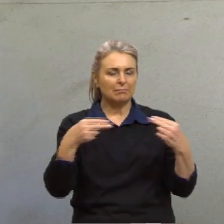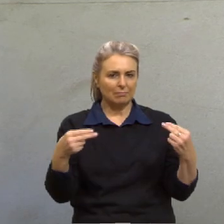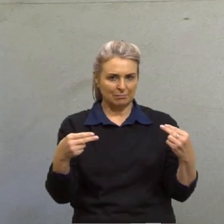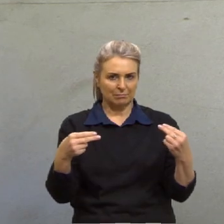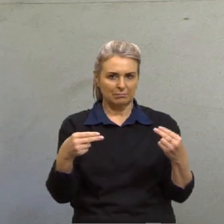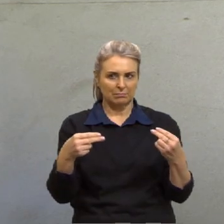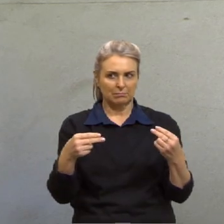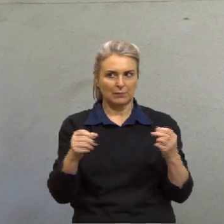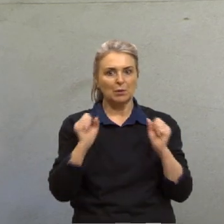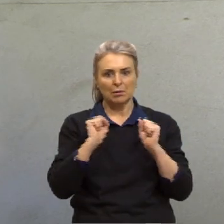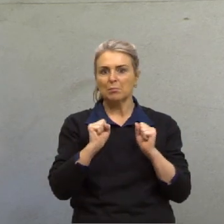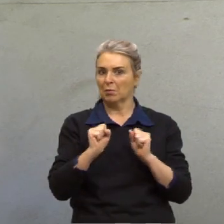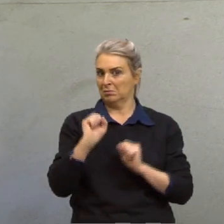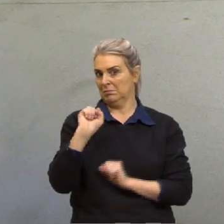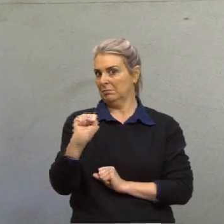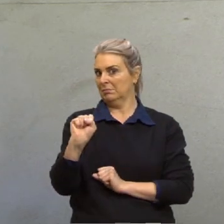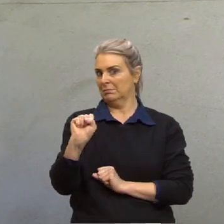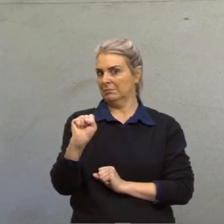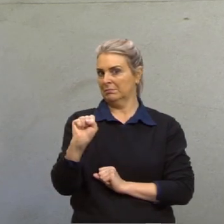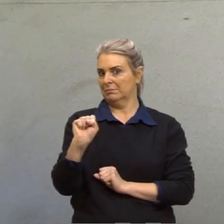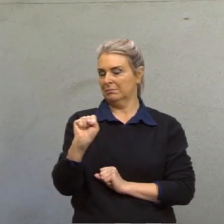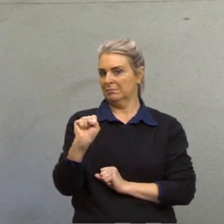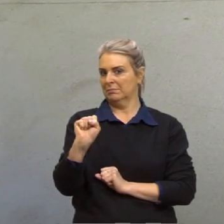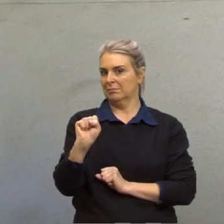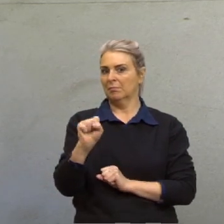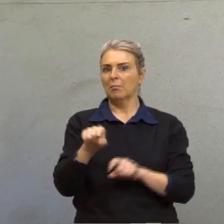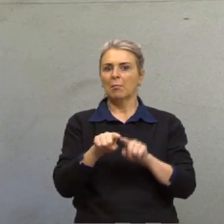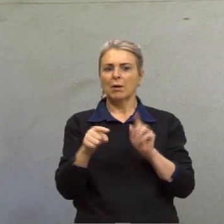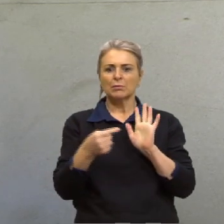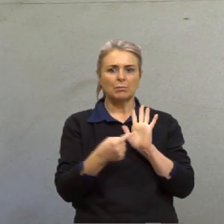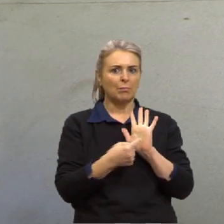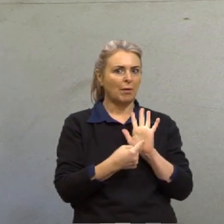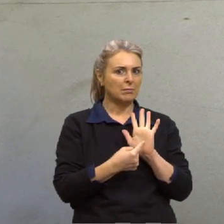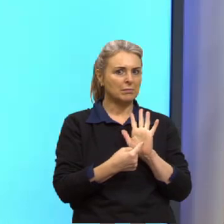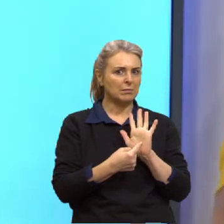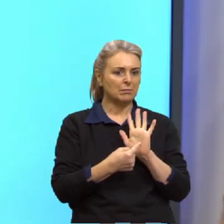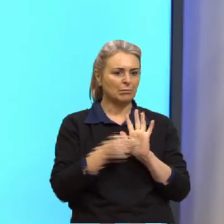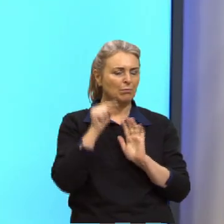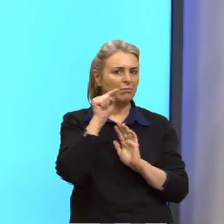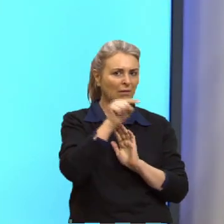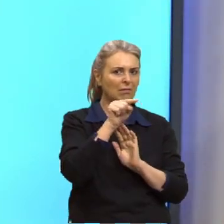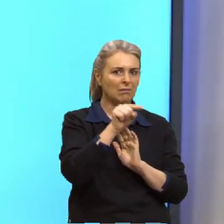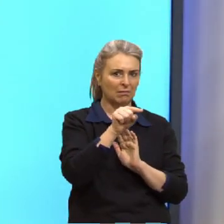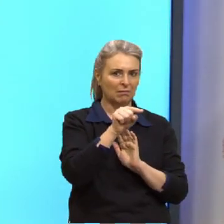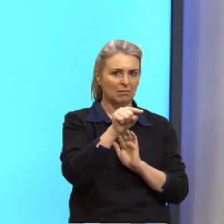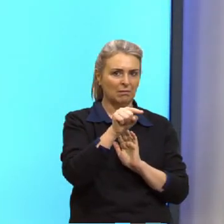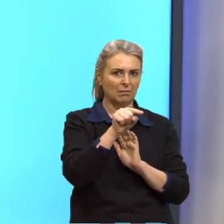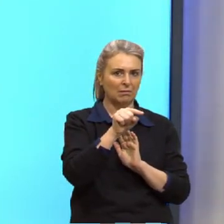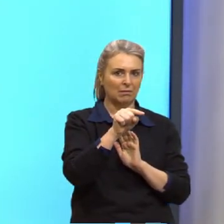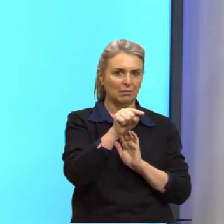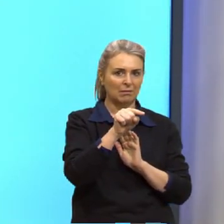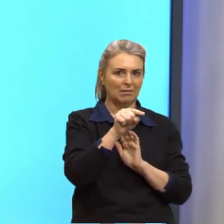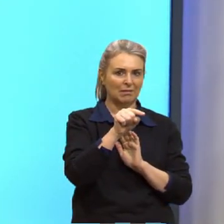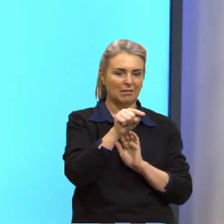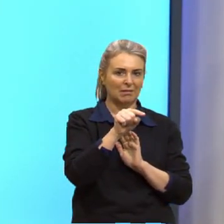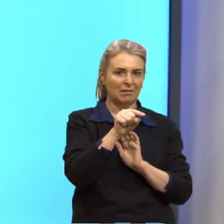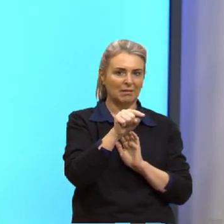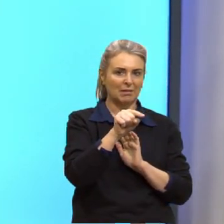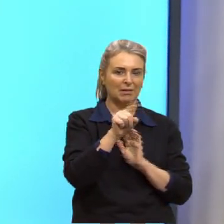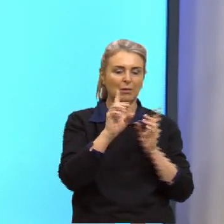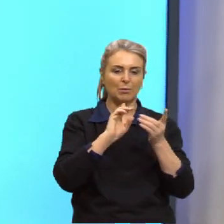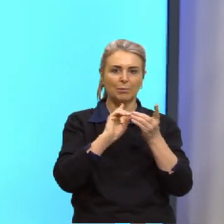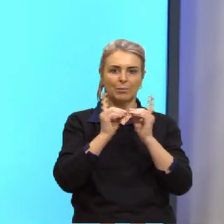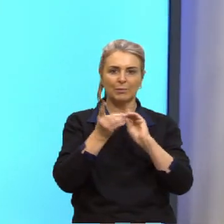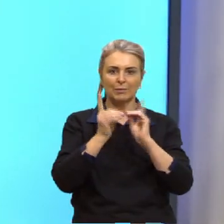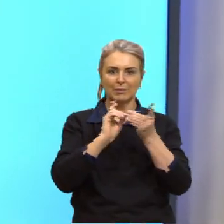S. Como esse S não está ali para demarcar que existe um plural, aquilo a gente chama de desinência